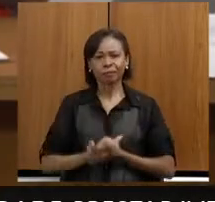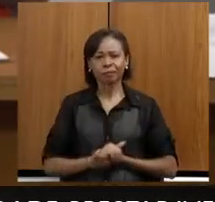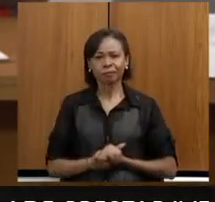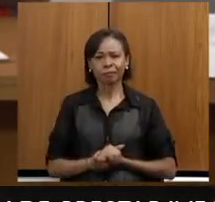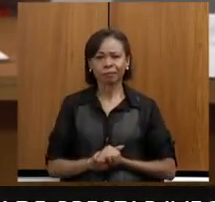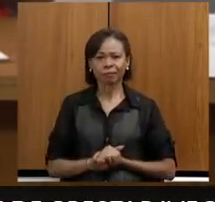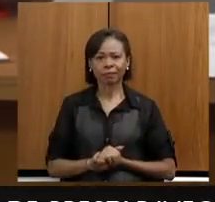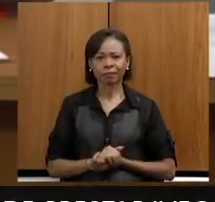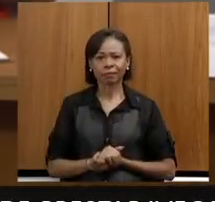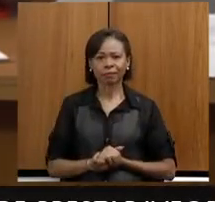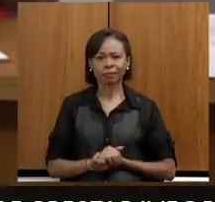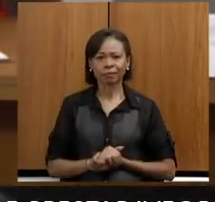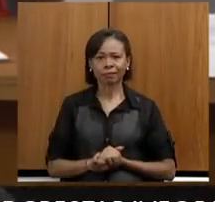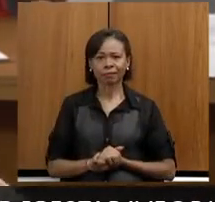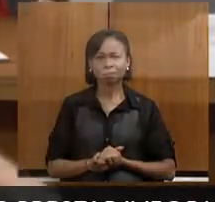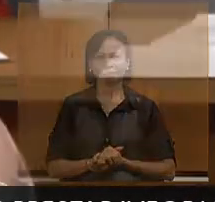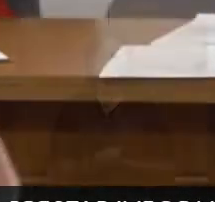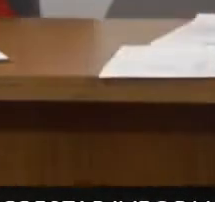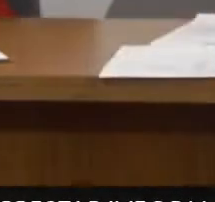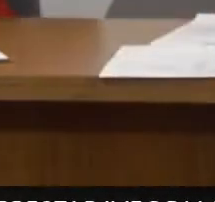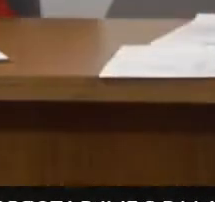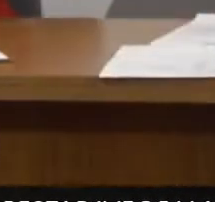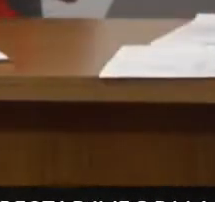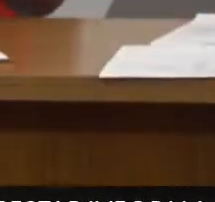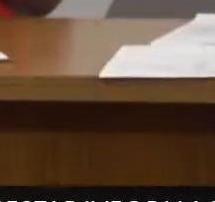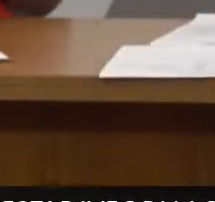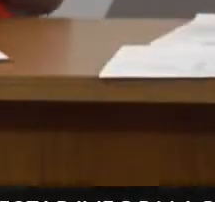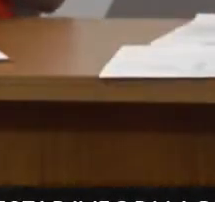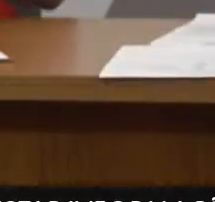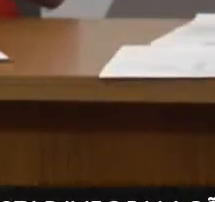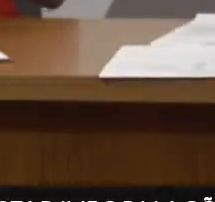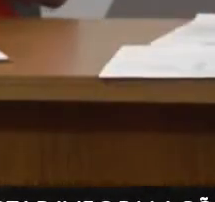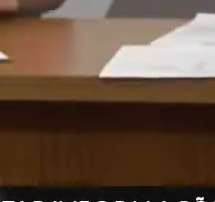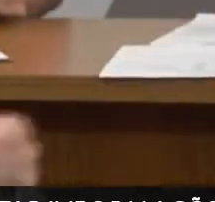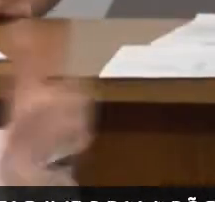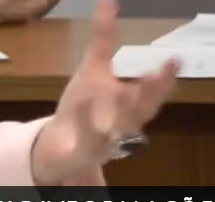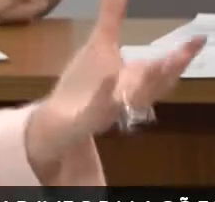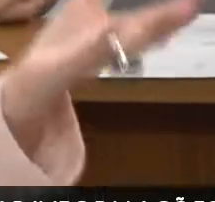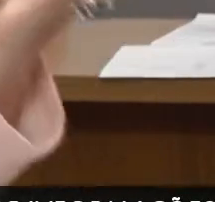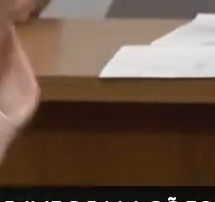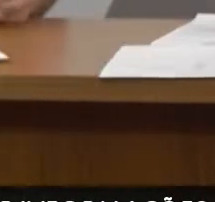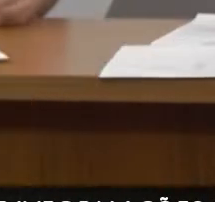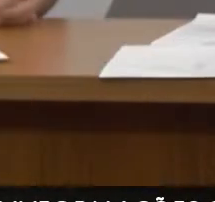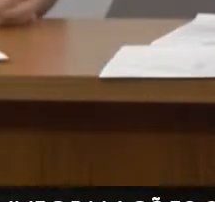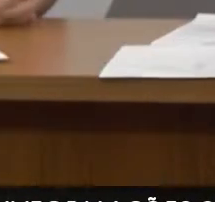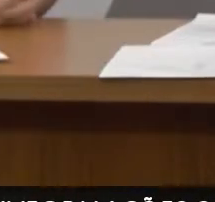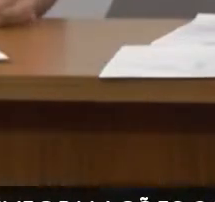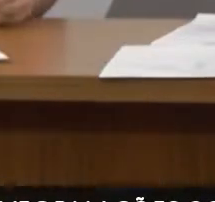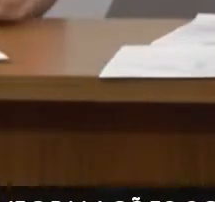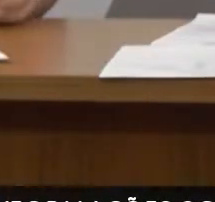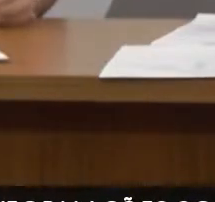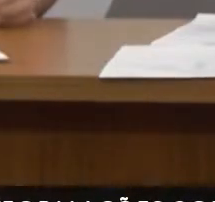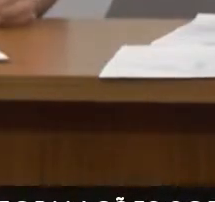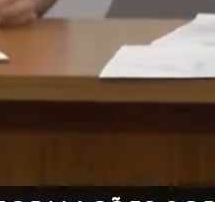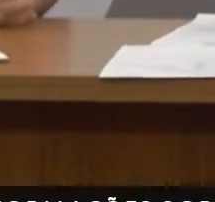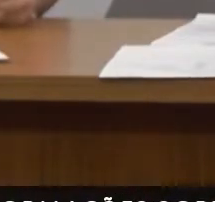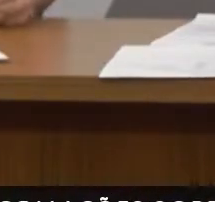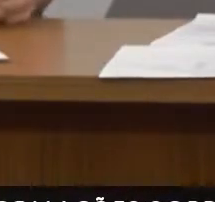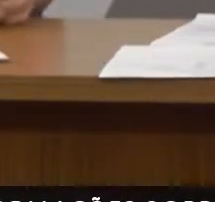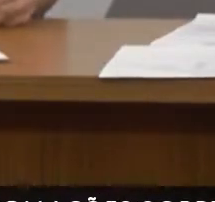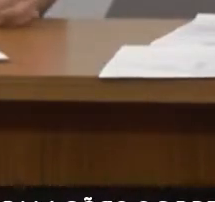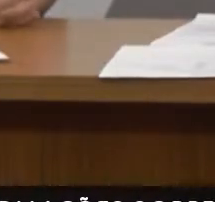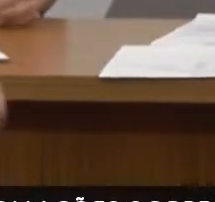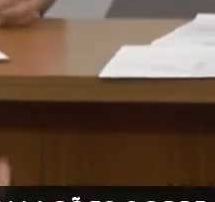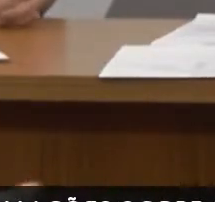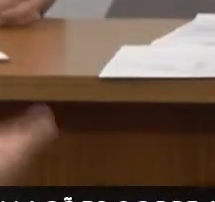Também estamos, acho que, para nós trabalharmos em empresas, nós precisamos captar empresas para Minas.